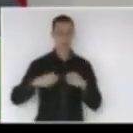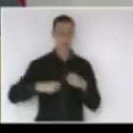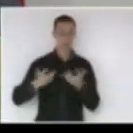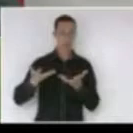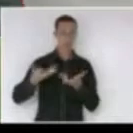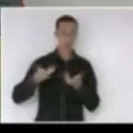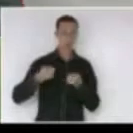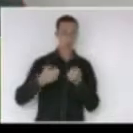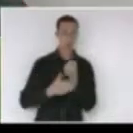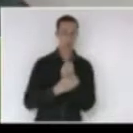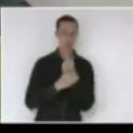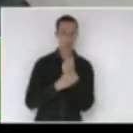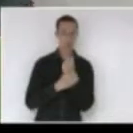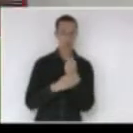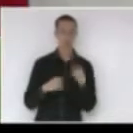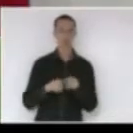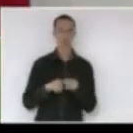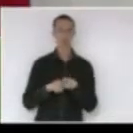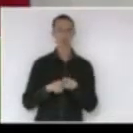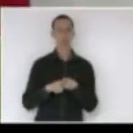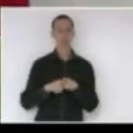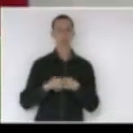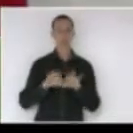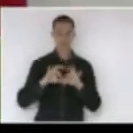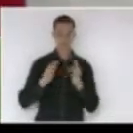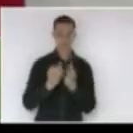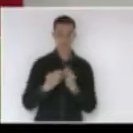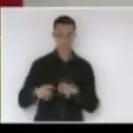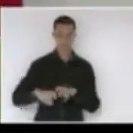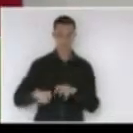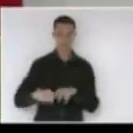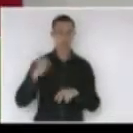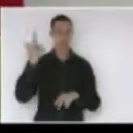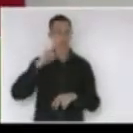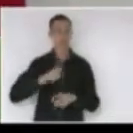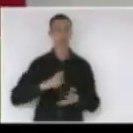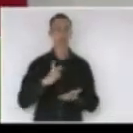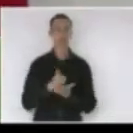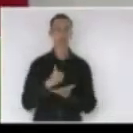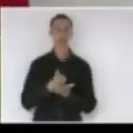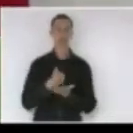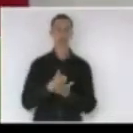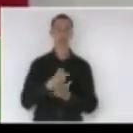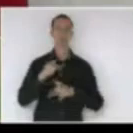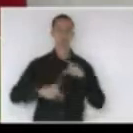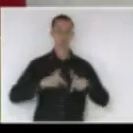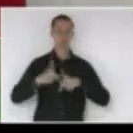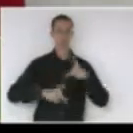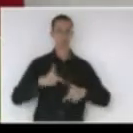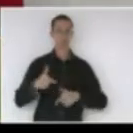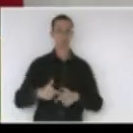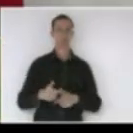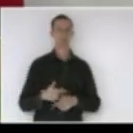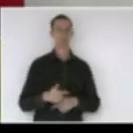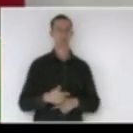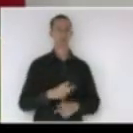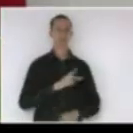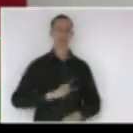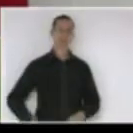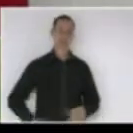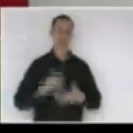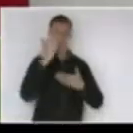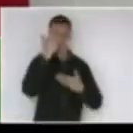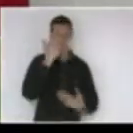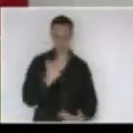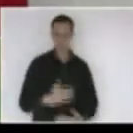para que o nosso agricultor familiar possa continuar com a sua atividade senhor presidente era isso